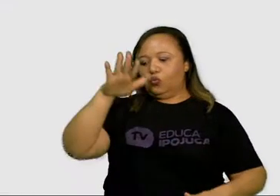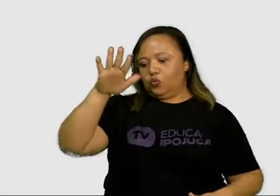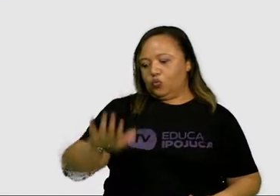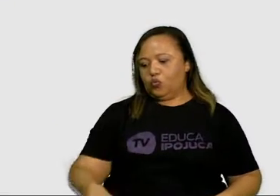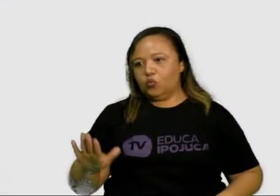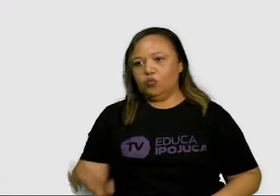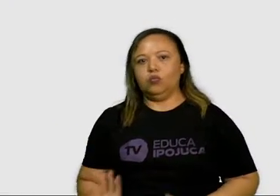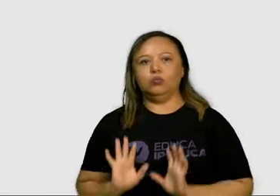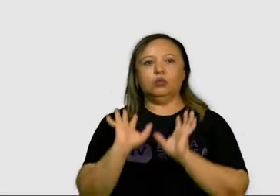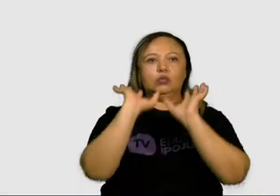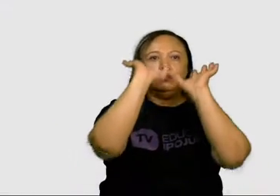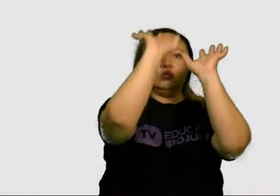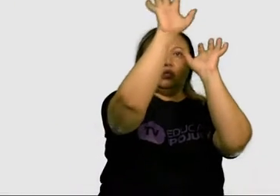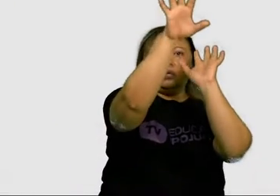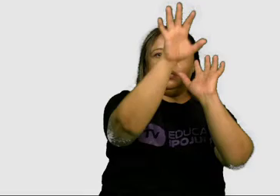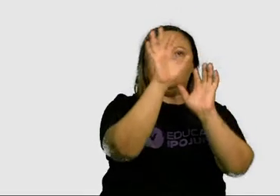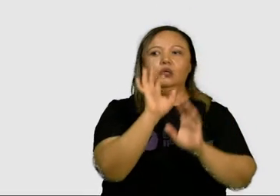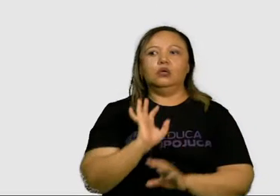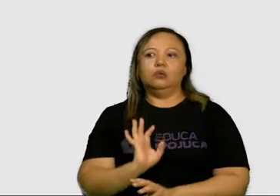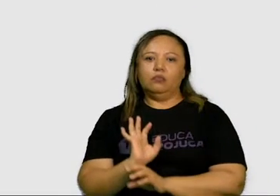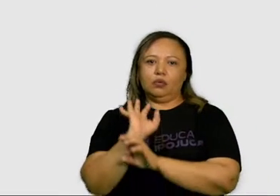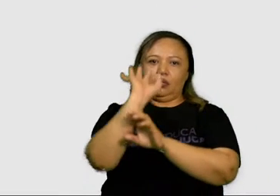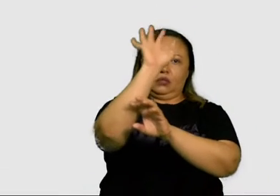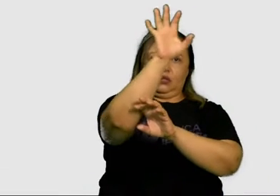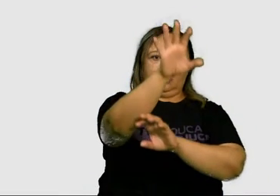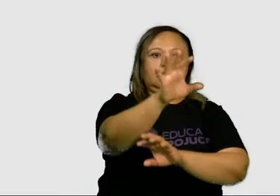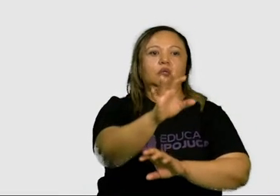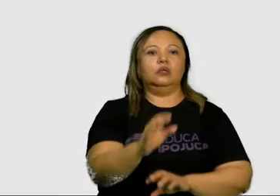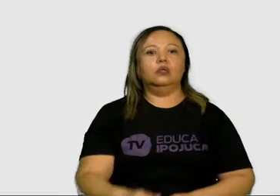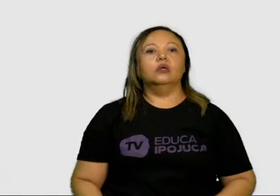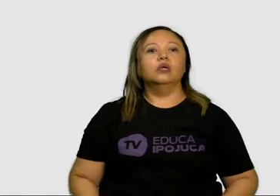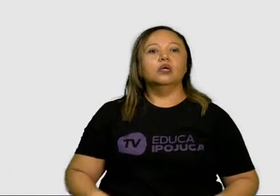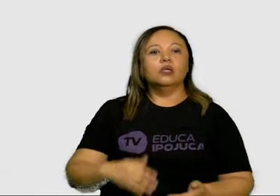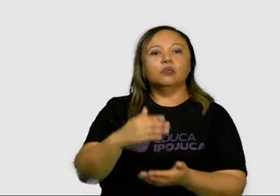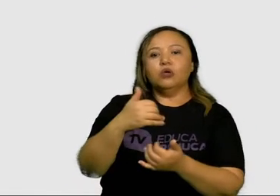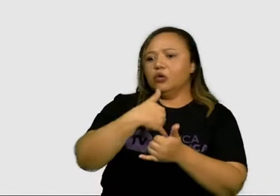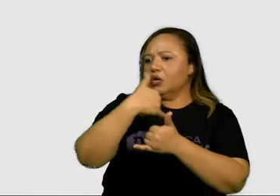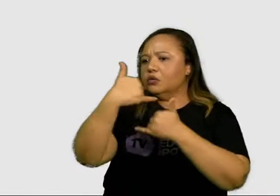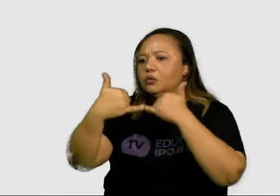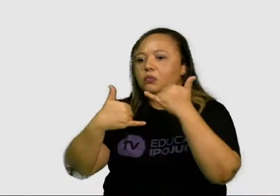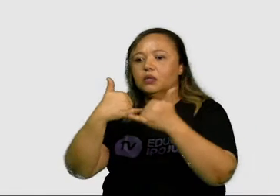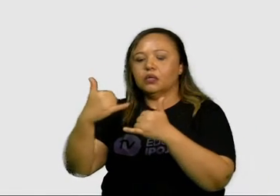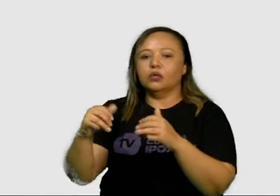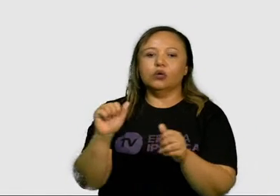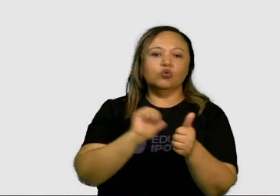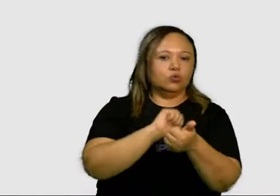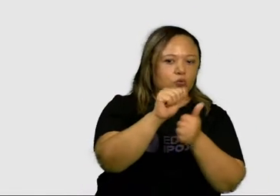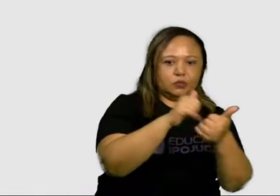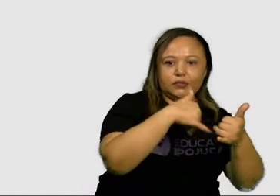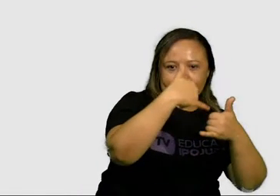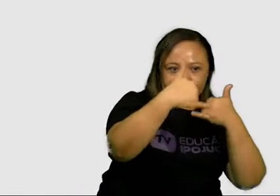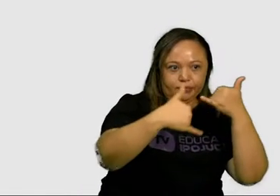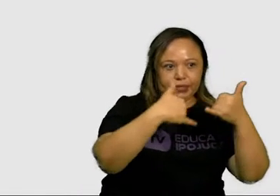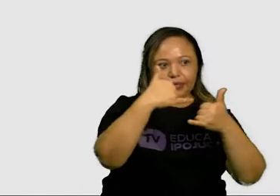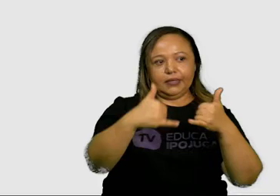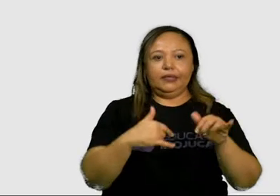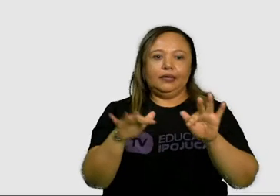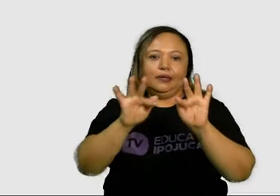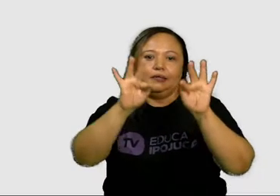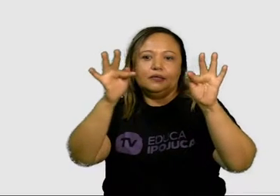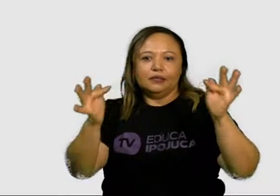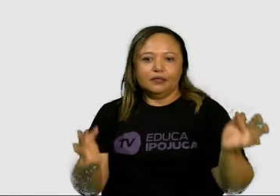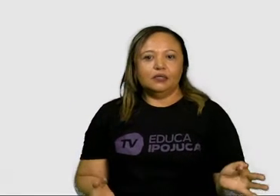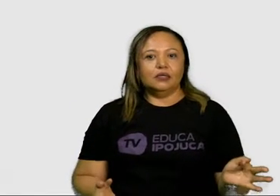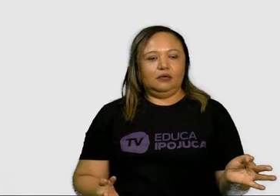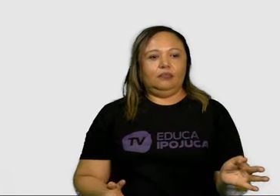amarelinha, pula-corda, dono da rua. Além deles, nós temos também os jogos eletrônicos, que vão